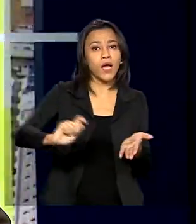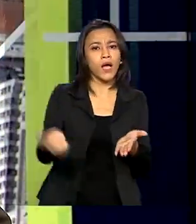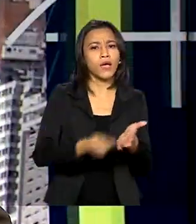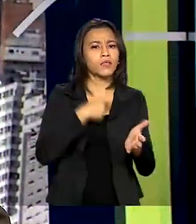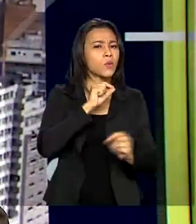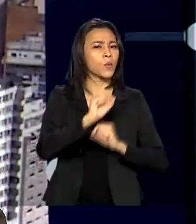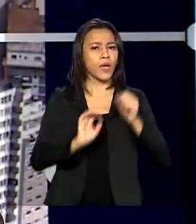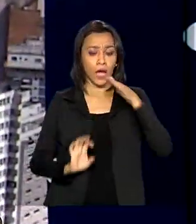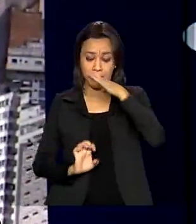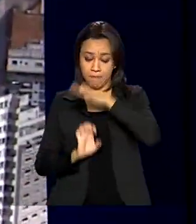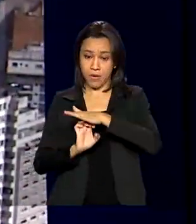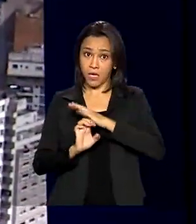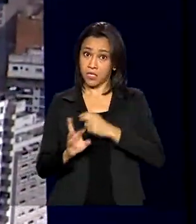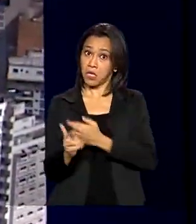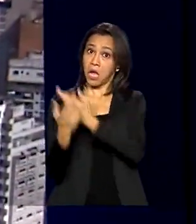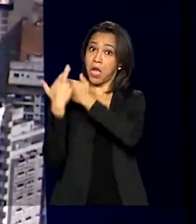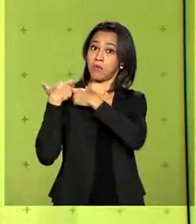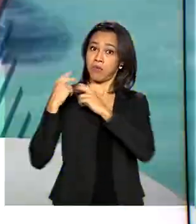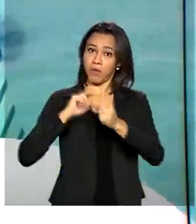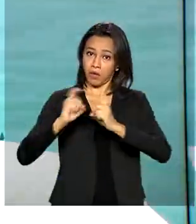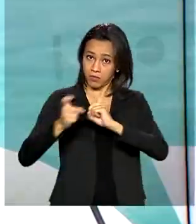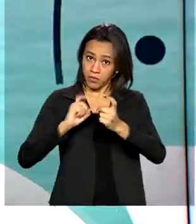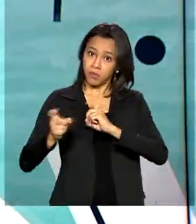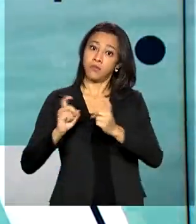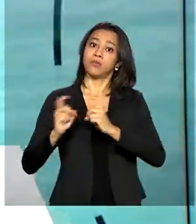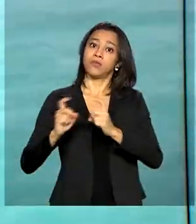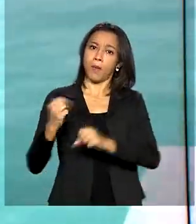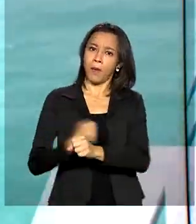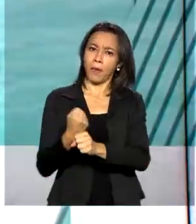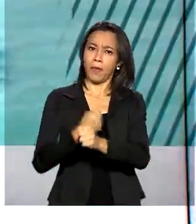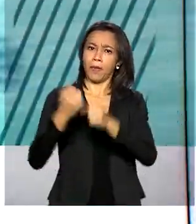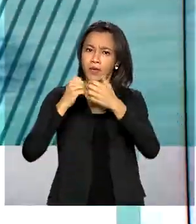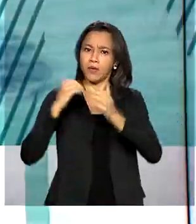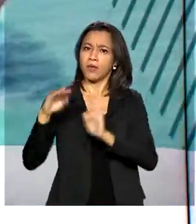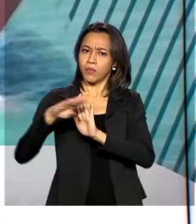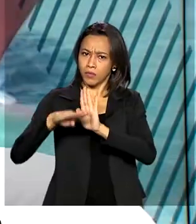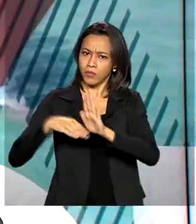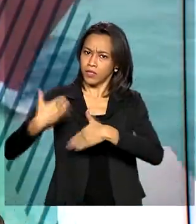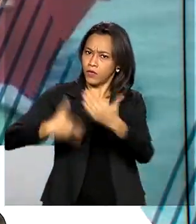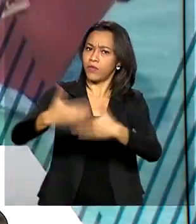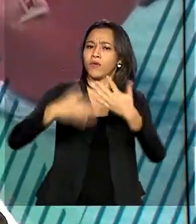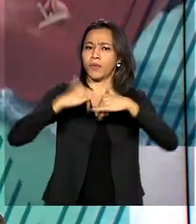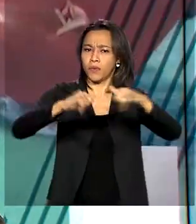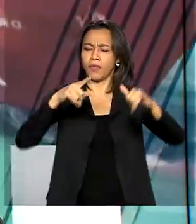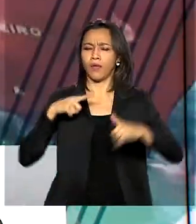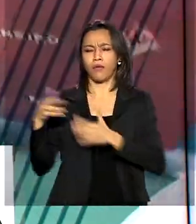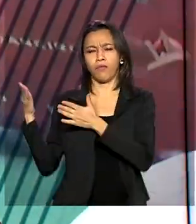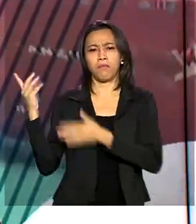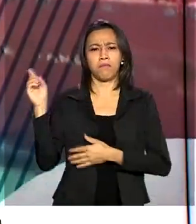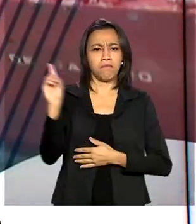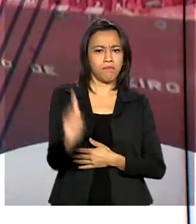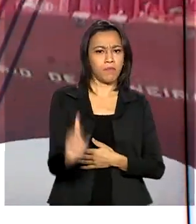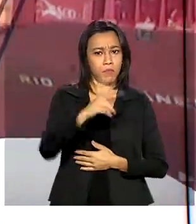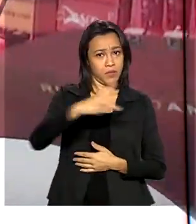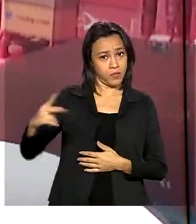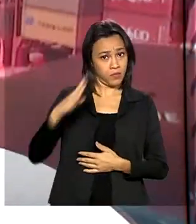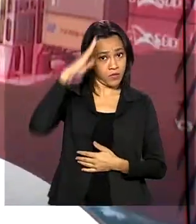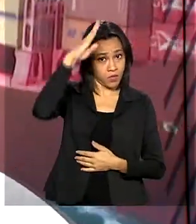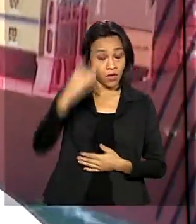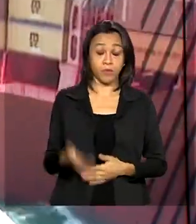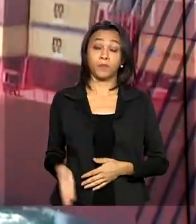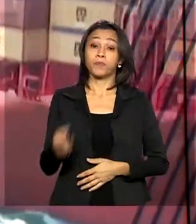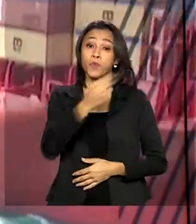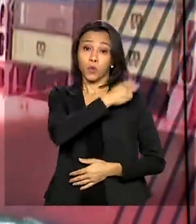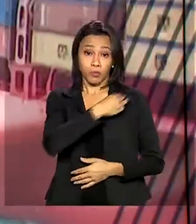da Eletronorte como agente executor do programa. A cerimônia contou com a participação do presidente Jair Bolsonaro. O ministro de